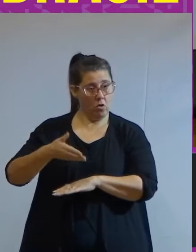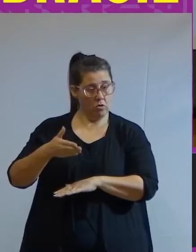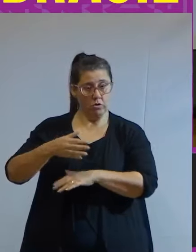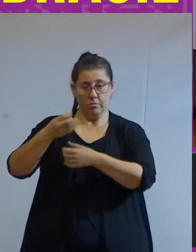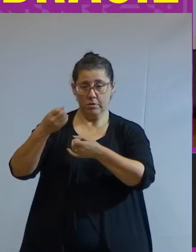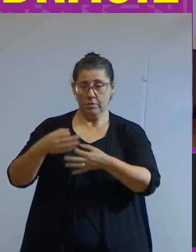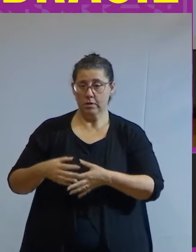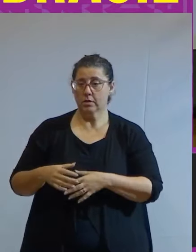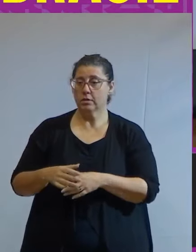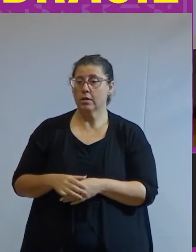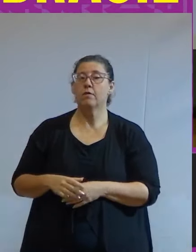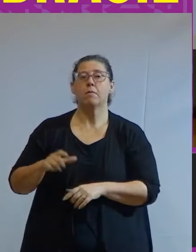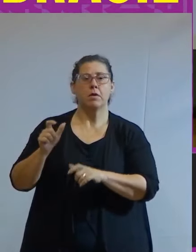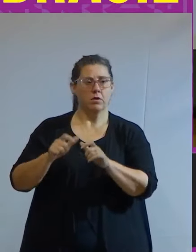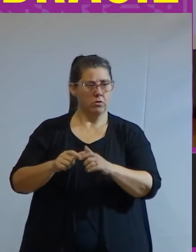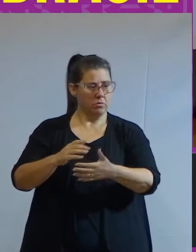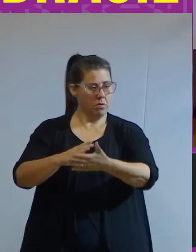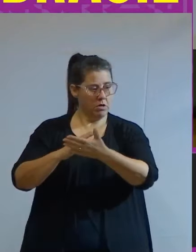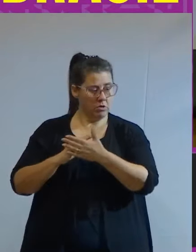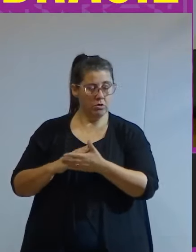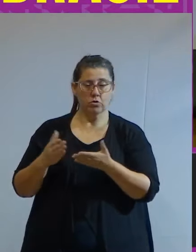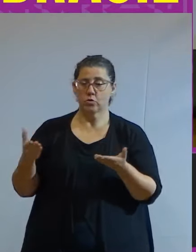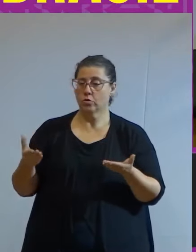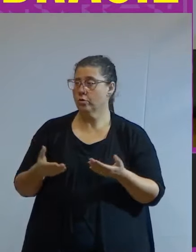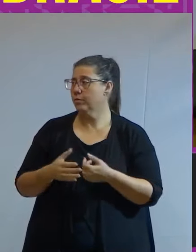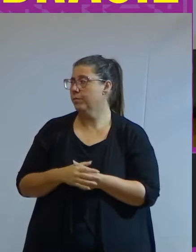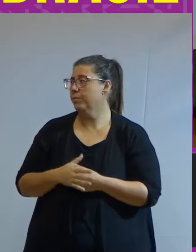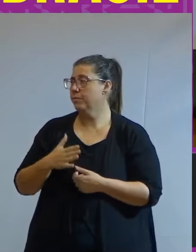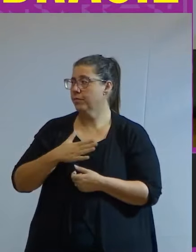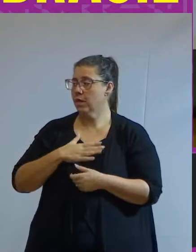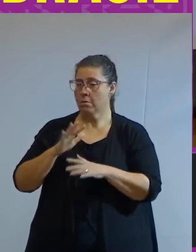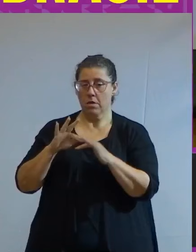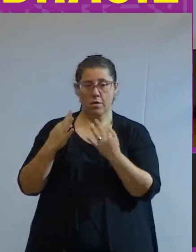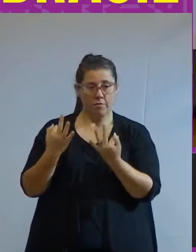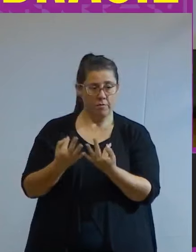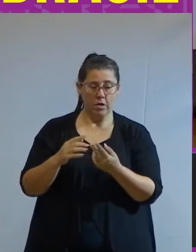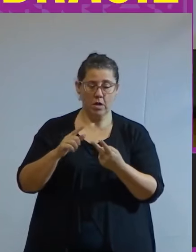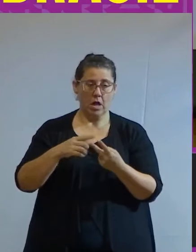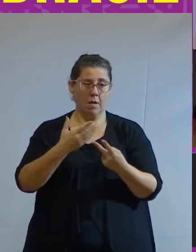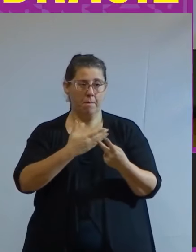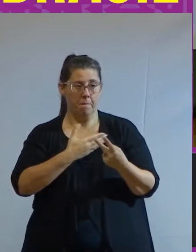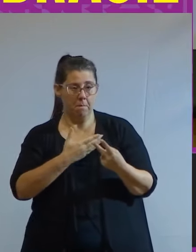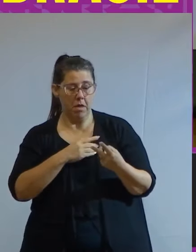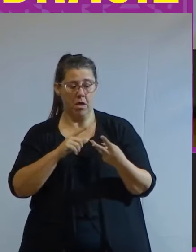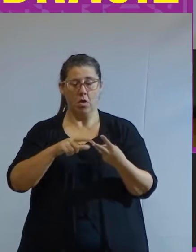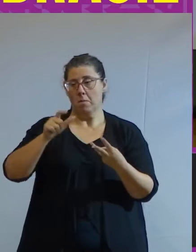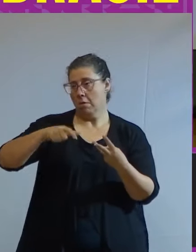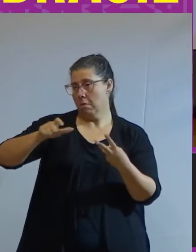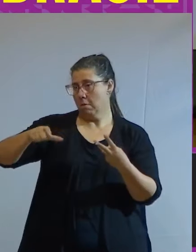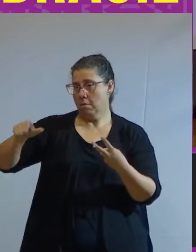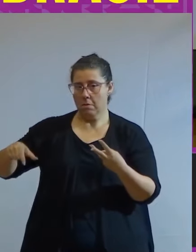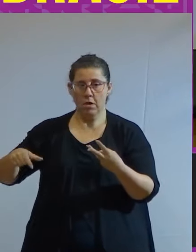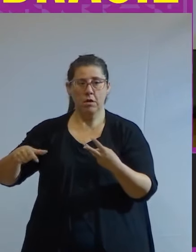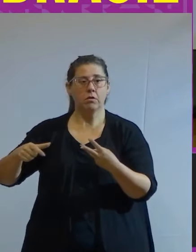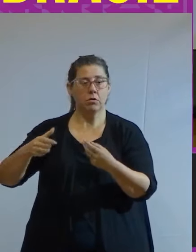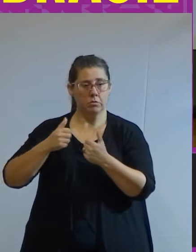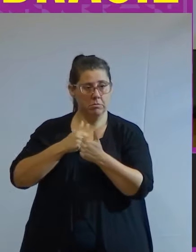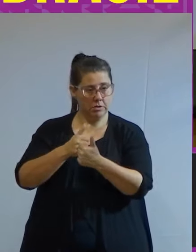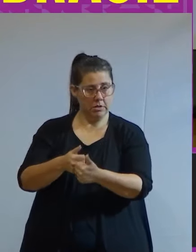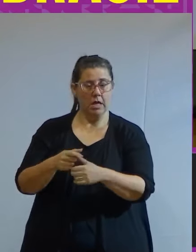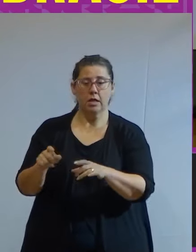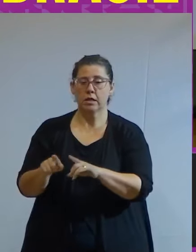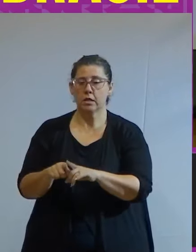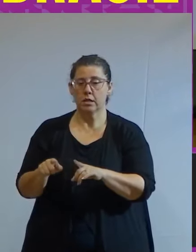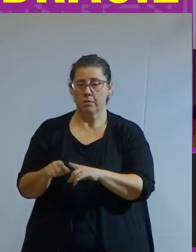teve muita gente que me ajudou para eu poder estar aqui hoje a minha família meus amigos pessoas que me seguem nas redes sociais para